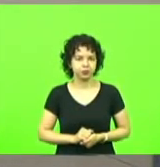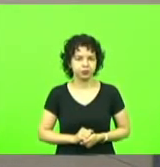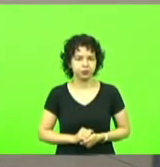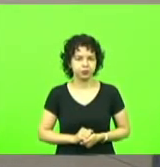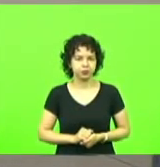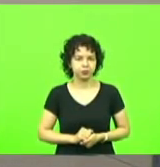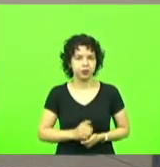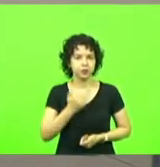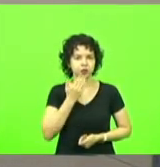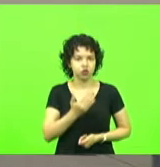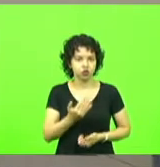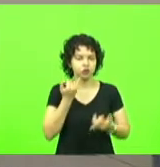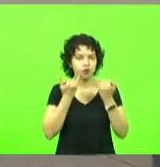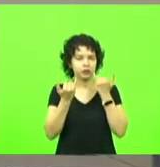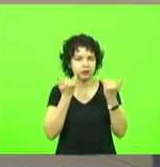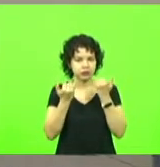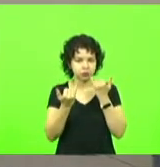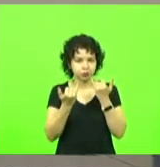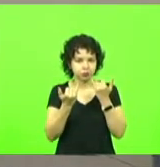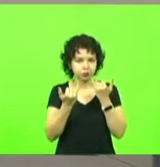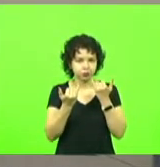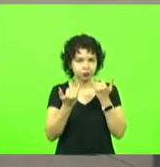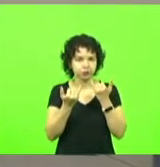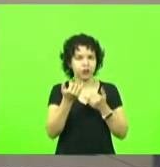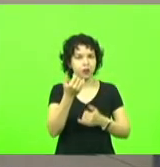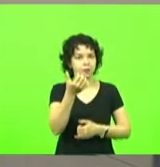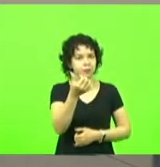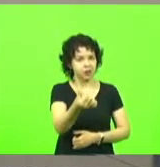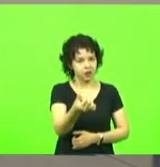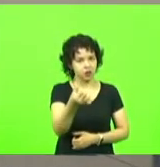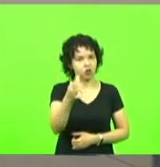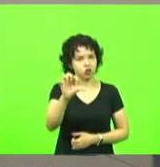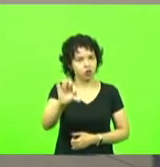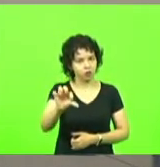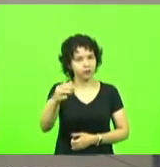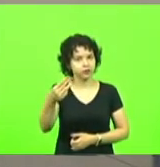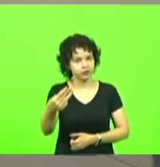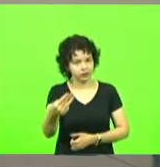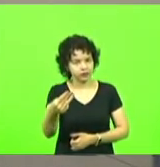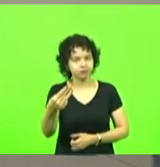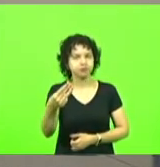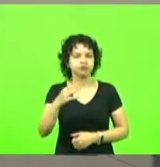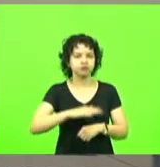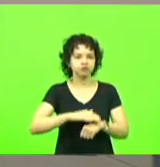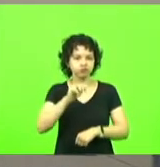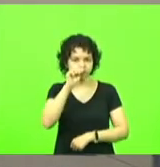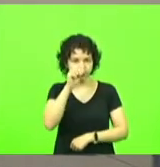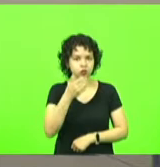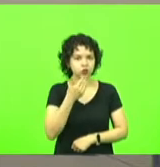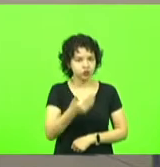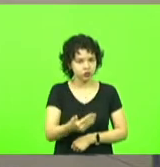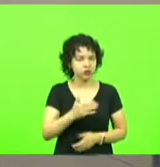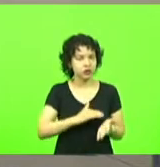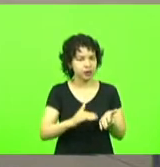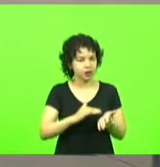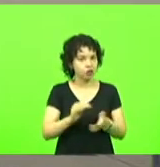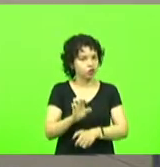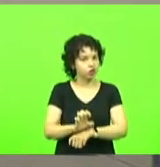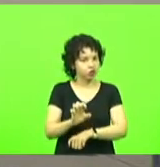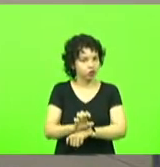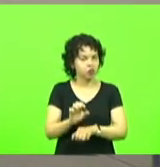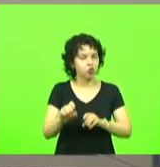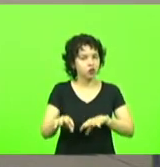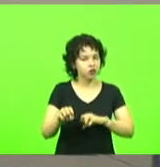pedido de informação pedido de informação 693 deputado João Amin solicitando ao secretário do estado da educação informações